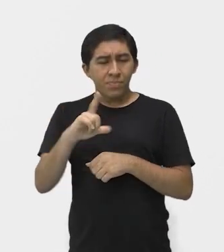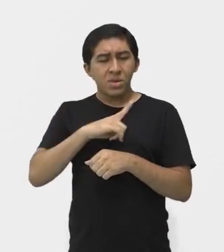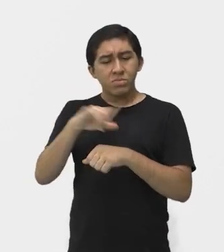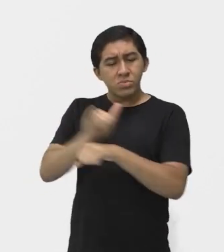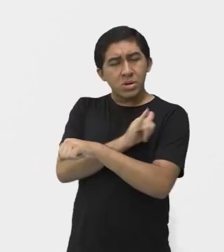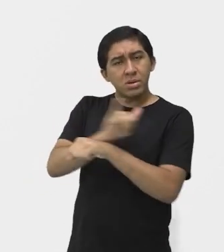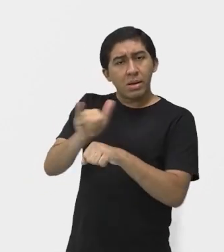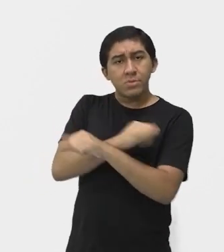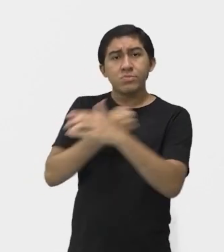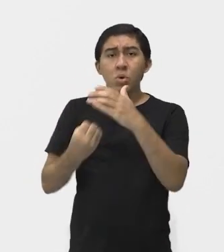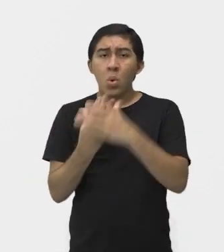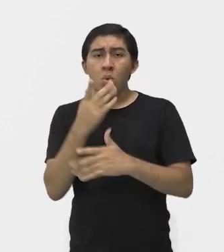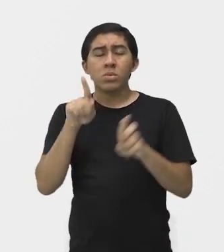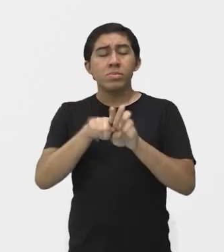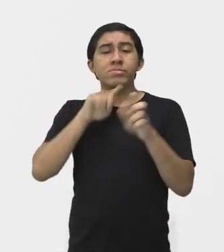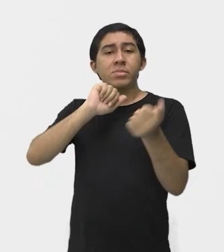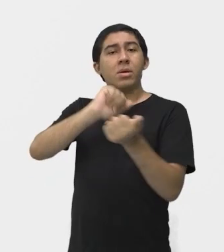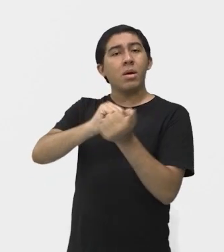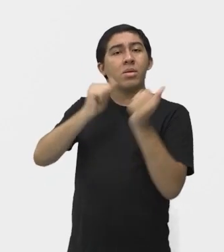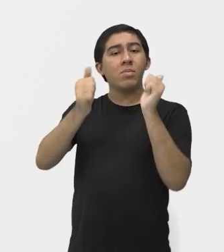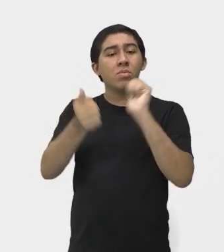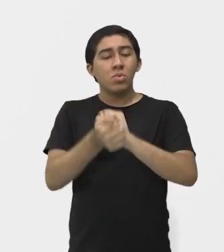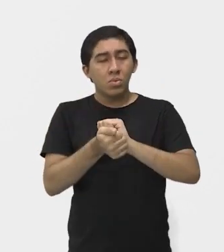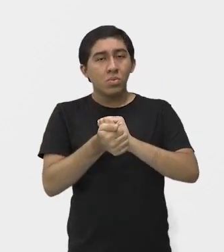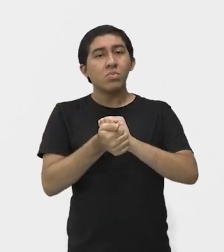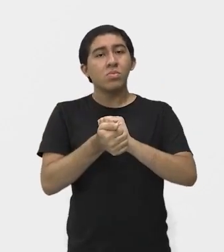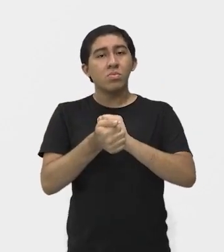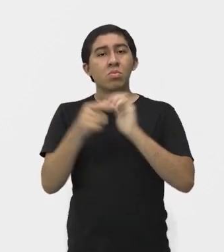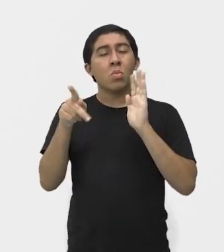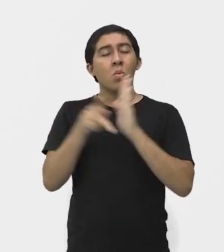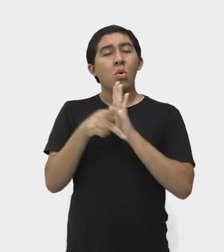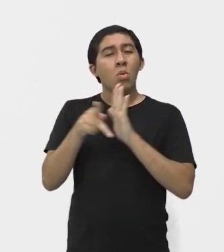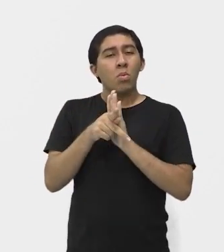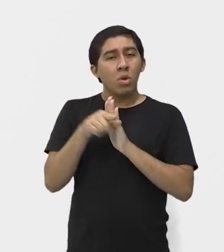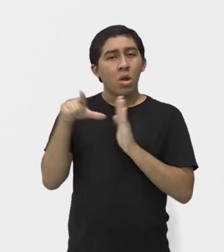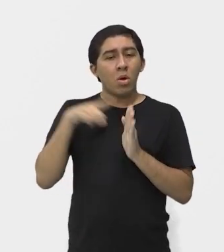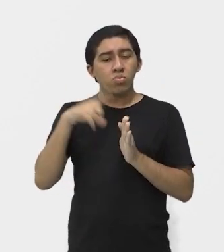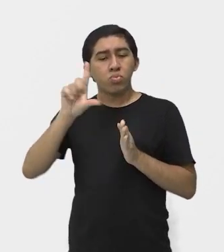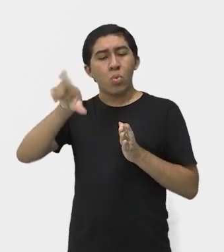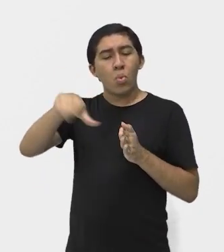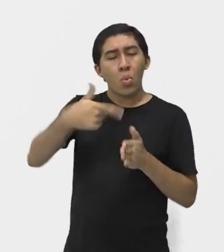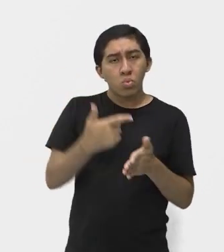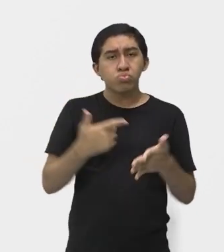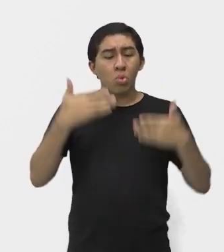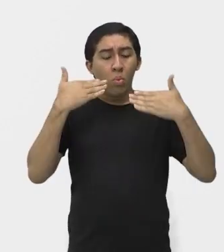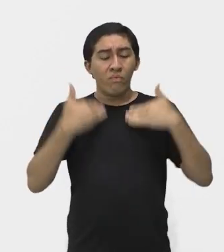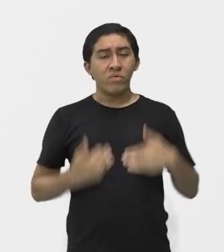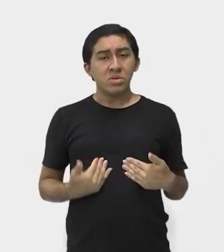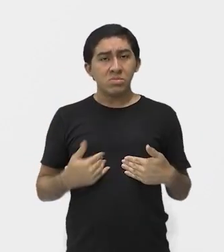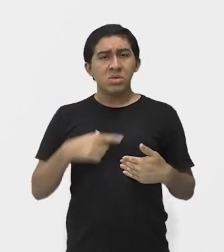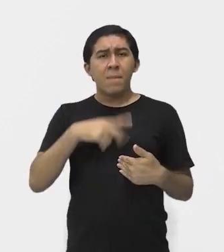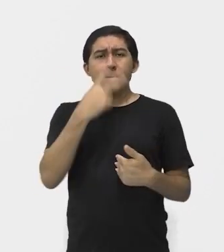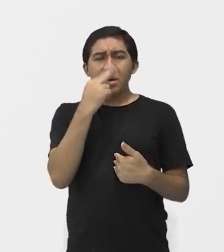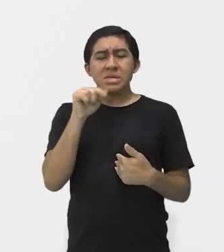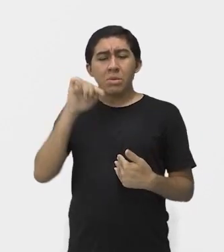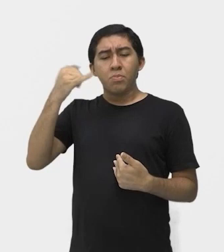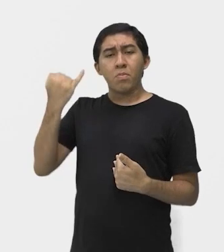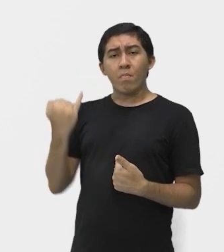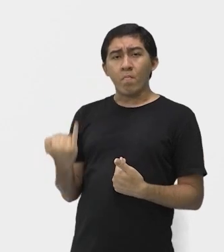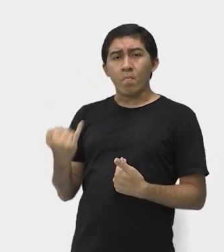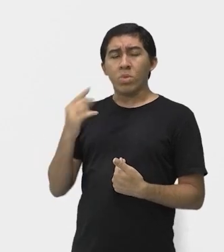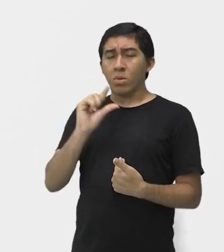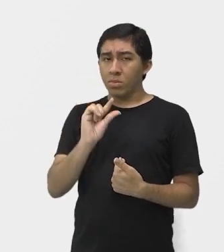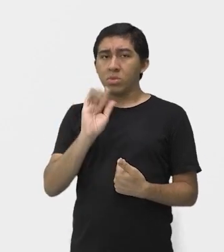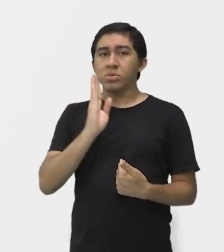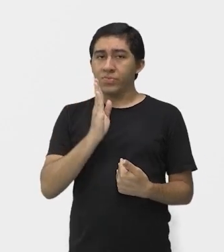técnicas, ele adaptou ali para o porte físico dele, que era mais franzino, ele era mais magrinho,